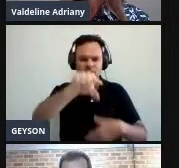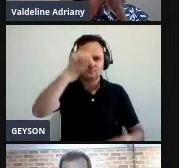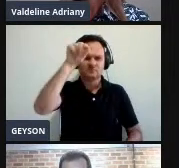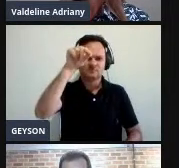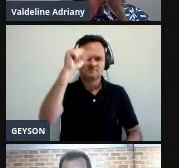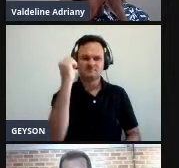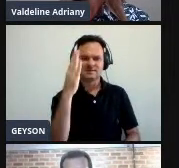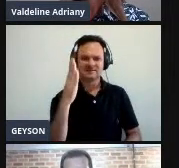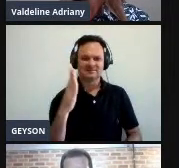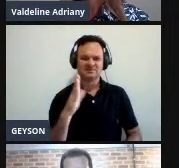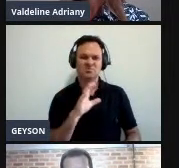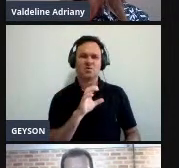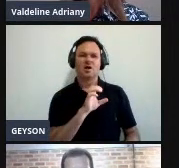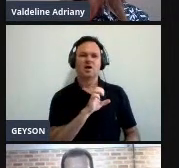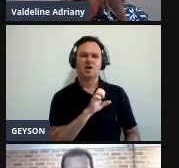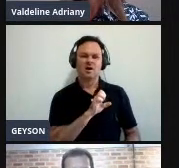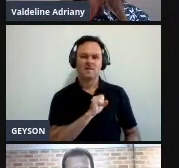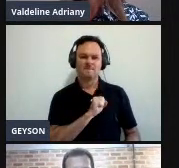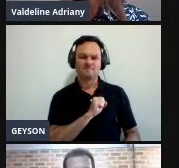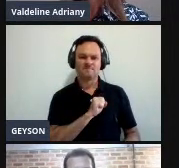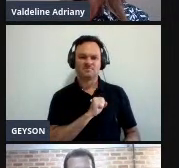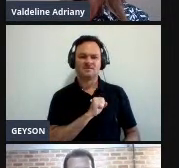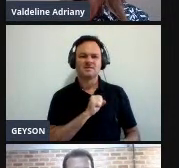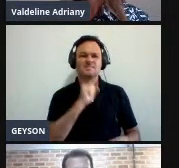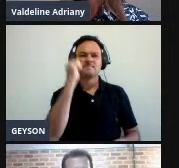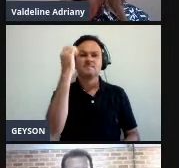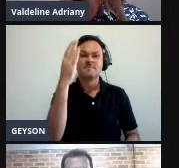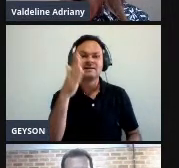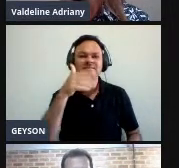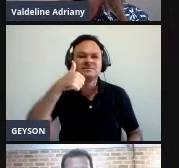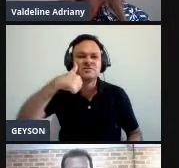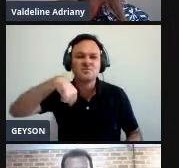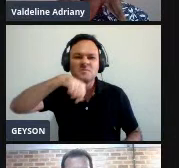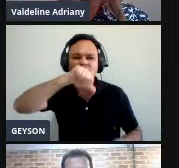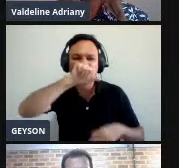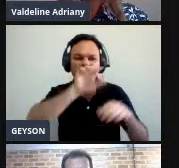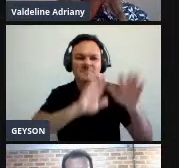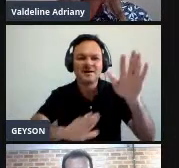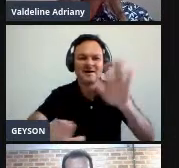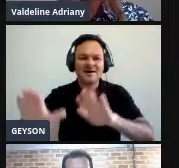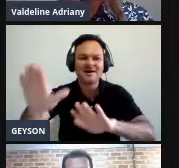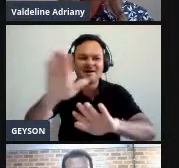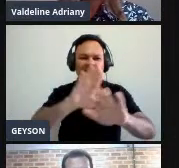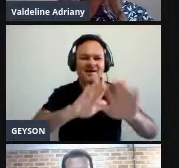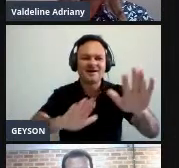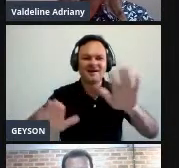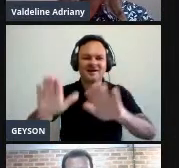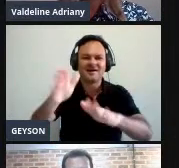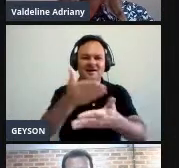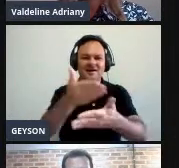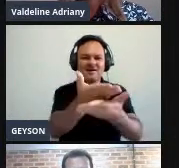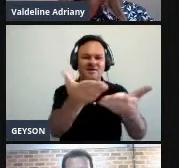Música Dos filhos deste sol das mães, gentil, pátria amada, Brasil